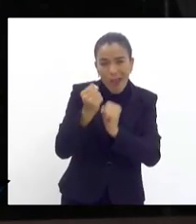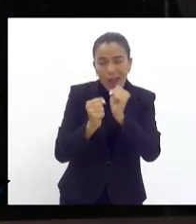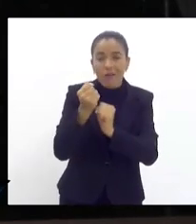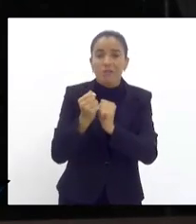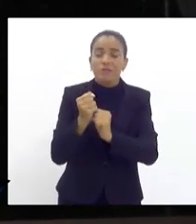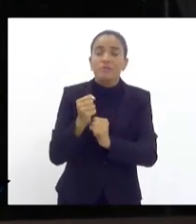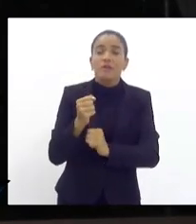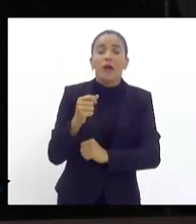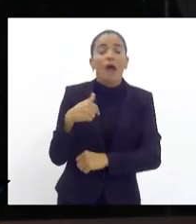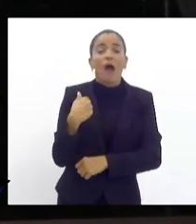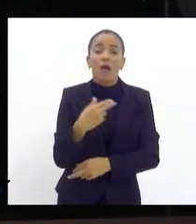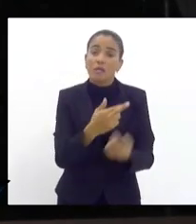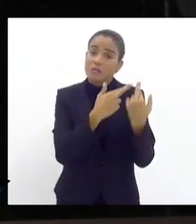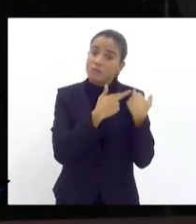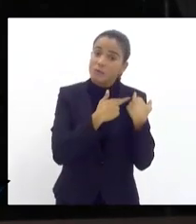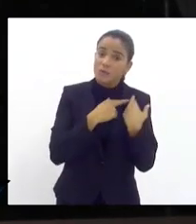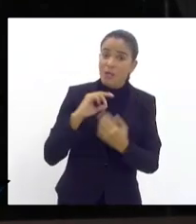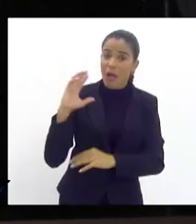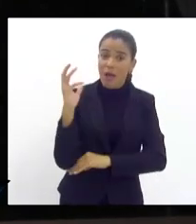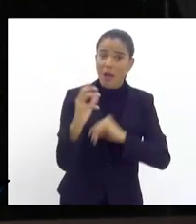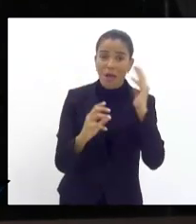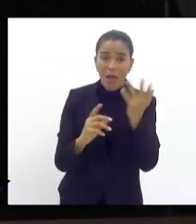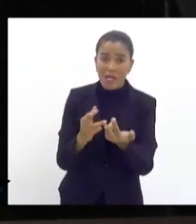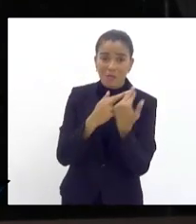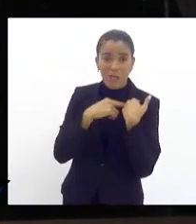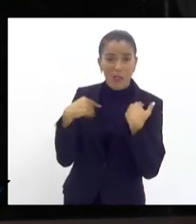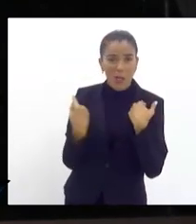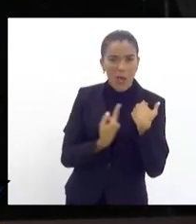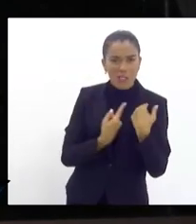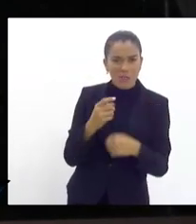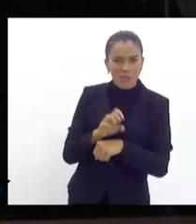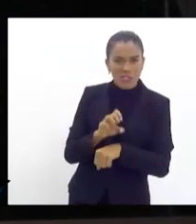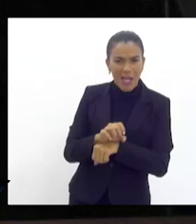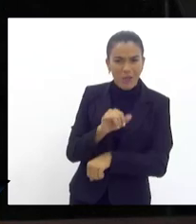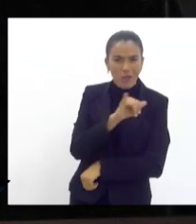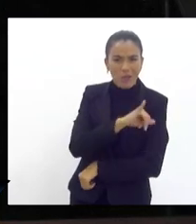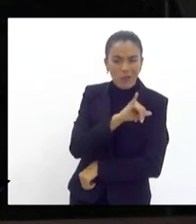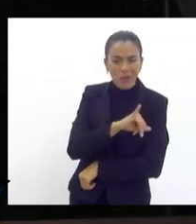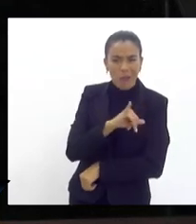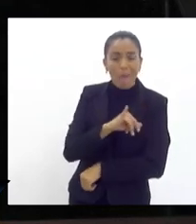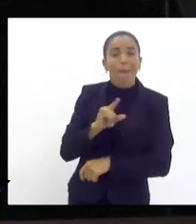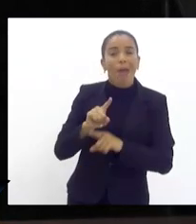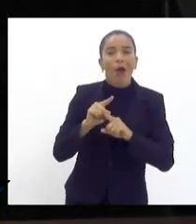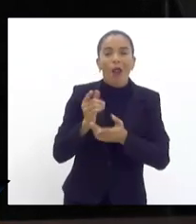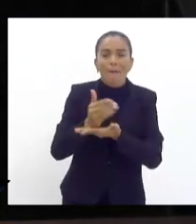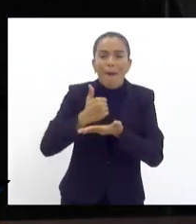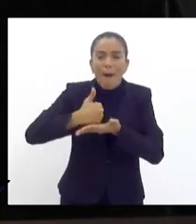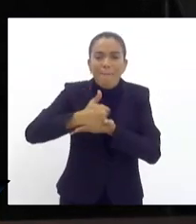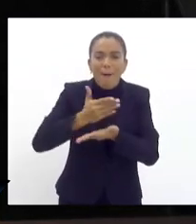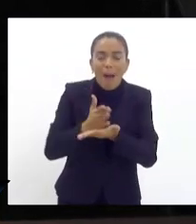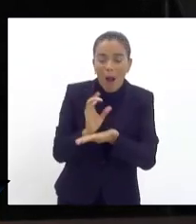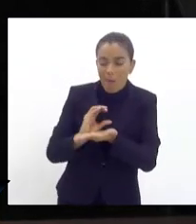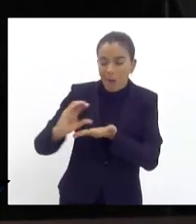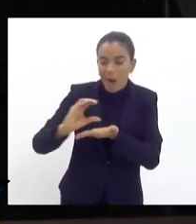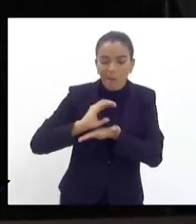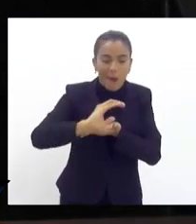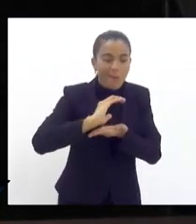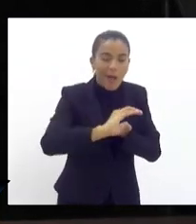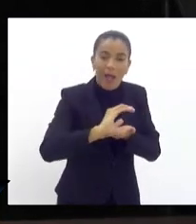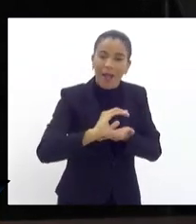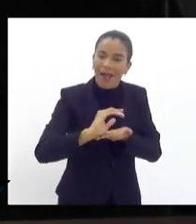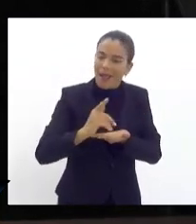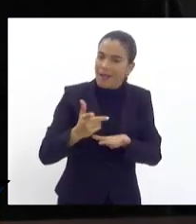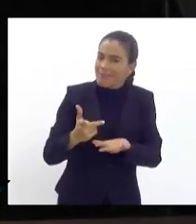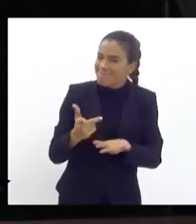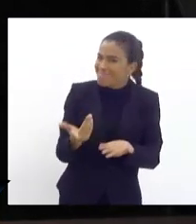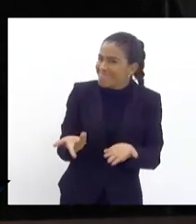pré-sal a responsabilidade ambiental é toda do estado de janeiro mas lá dividir o lucro é dividido para todo mundo então isso é uma perversidade que